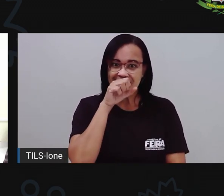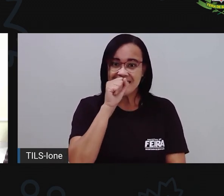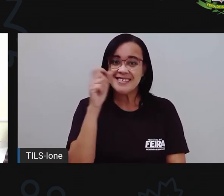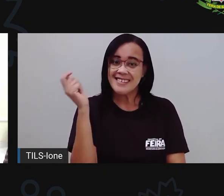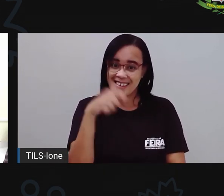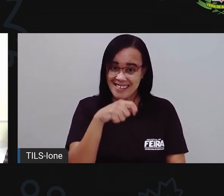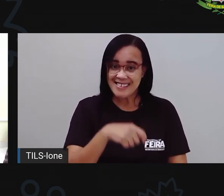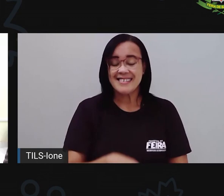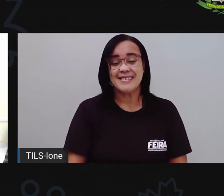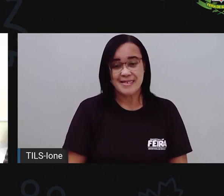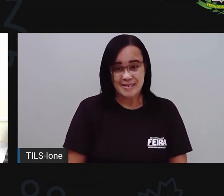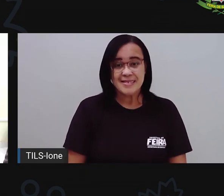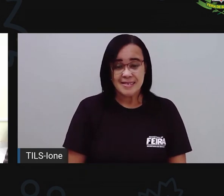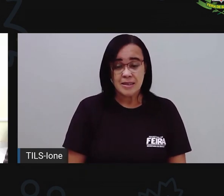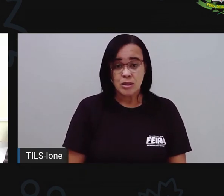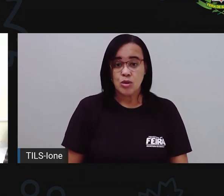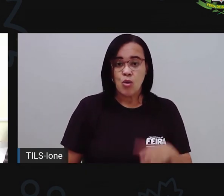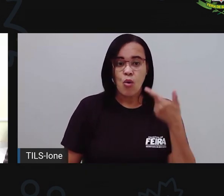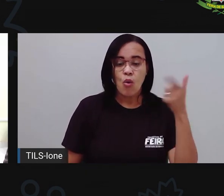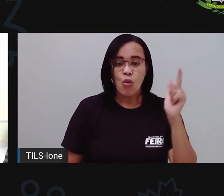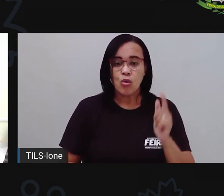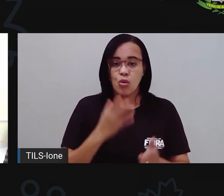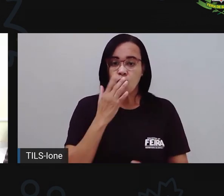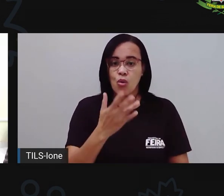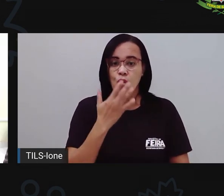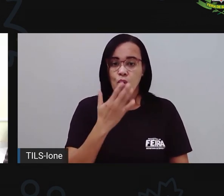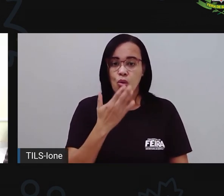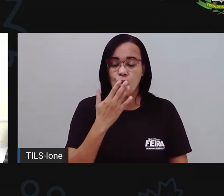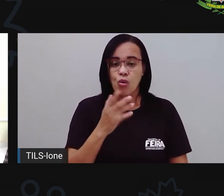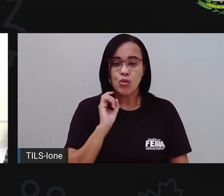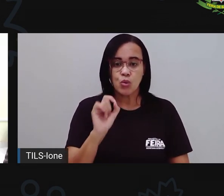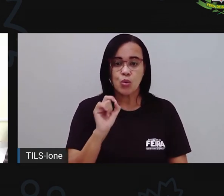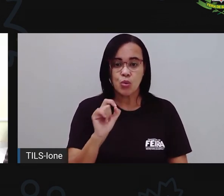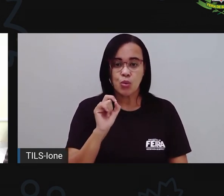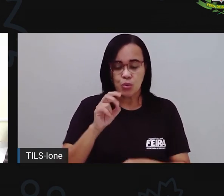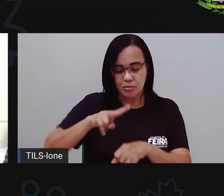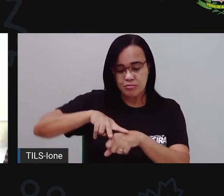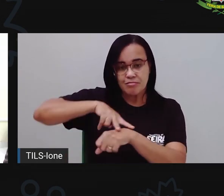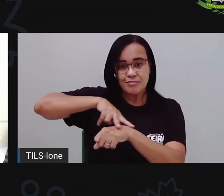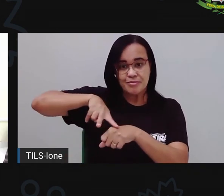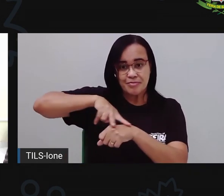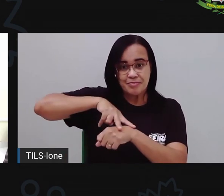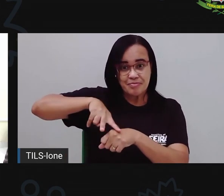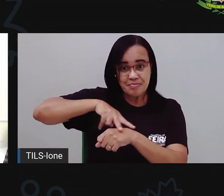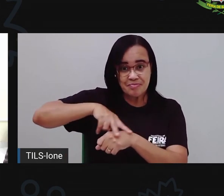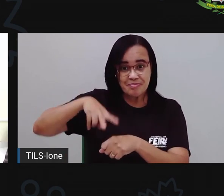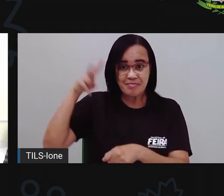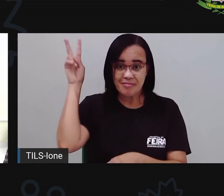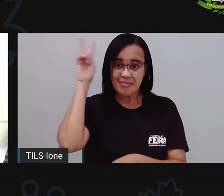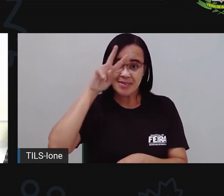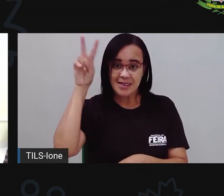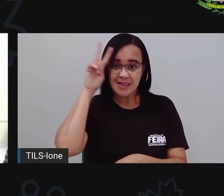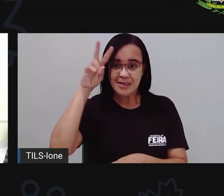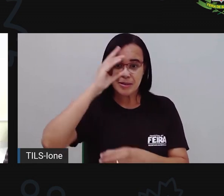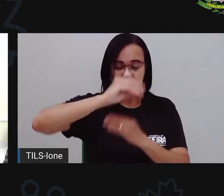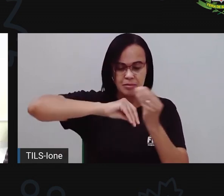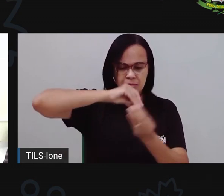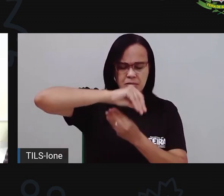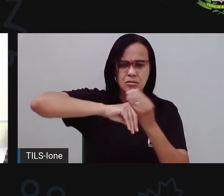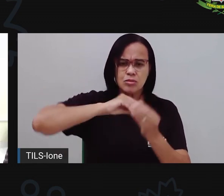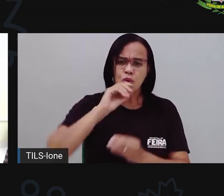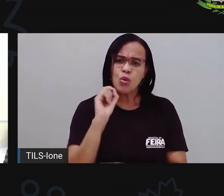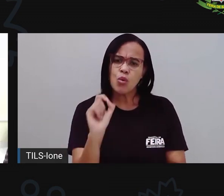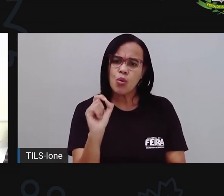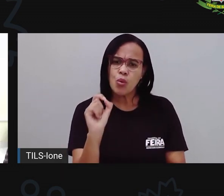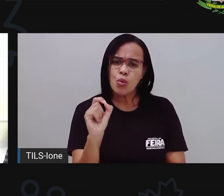A outra cor que a gente vai formar aqui agora é o verde. Quem lembra qual é a mistura que a gente faz para